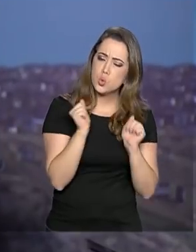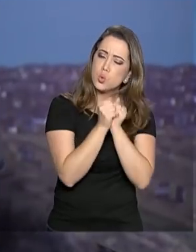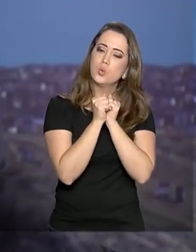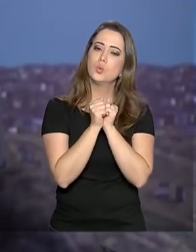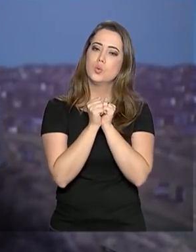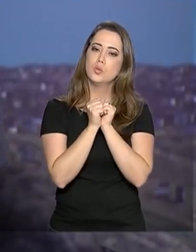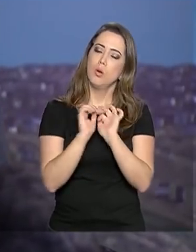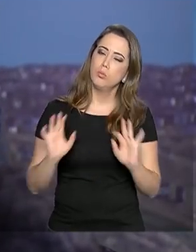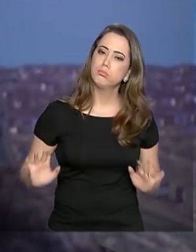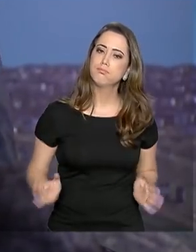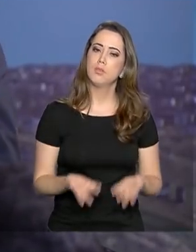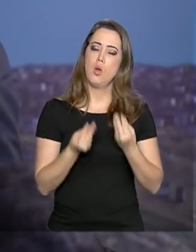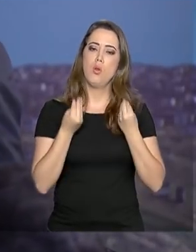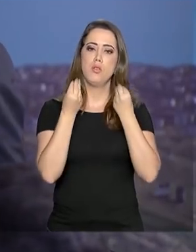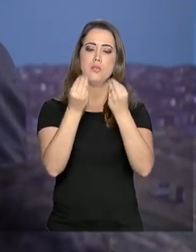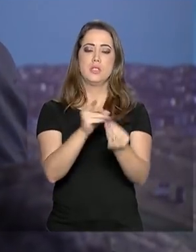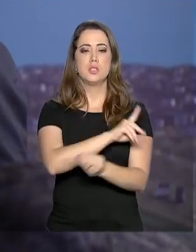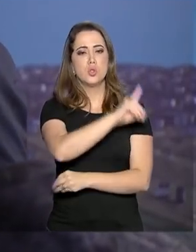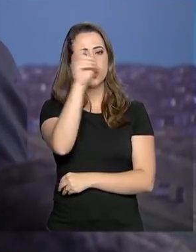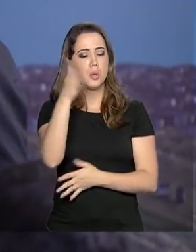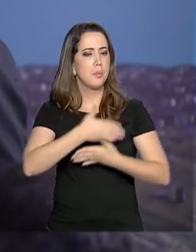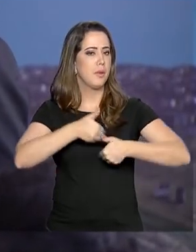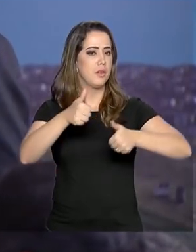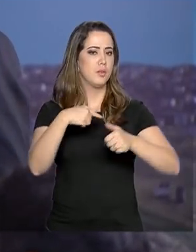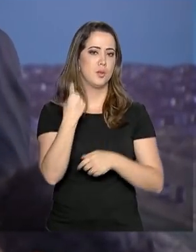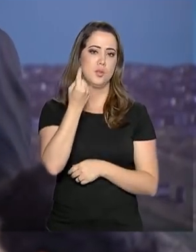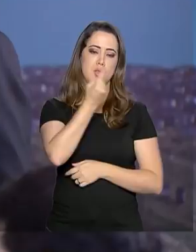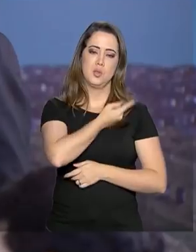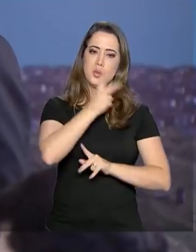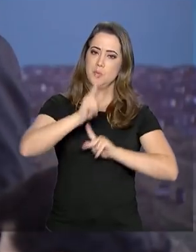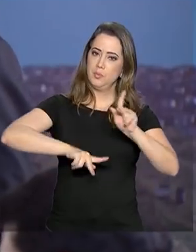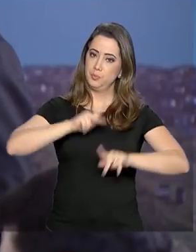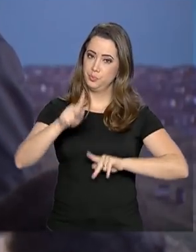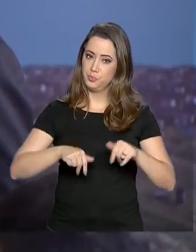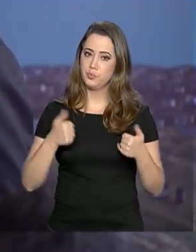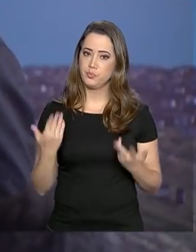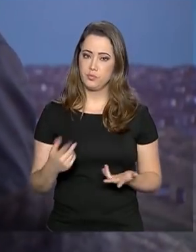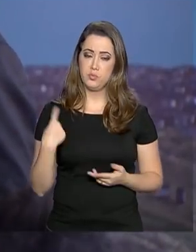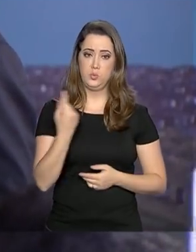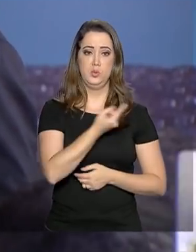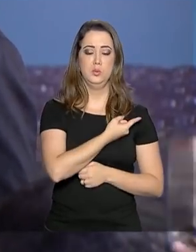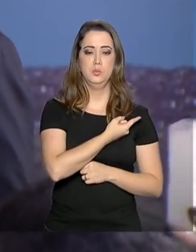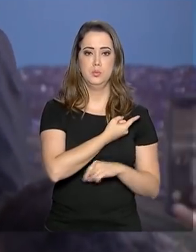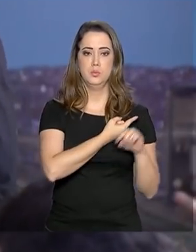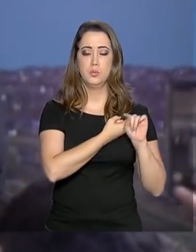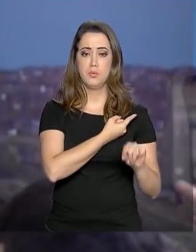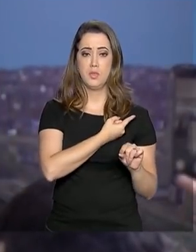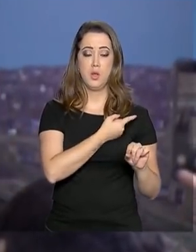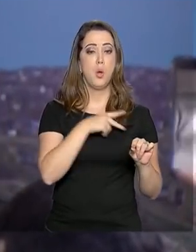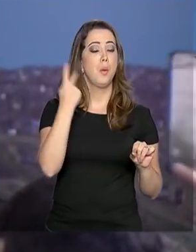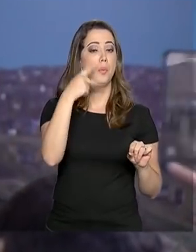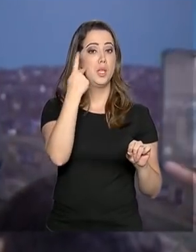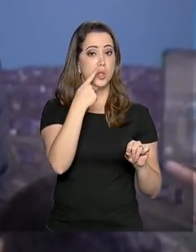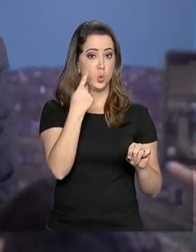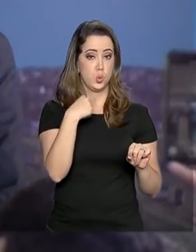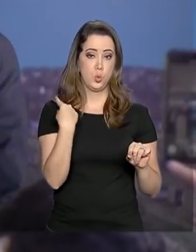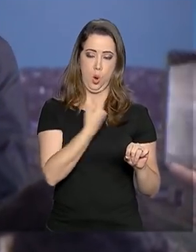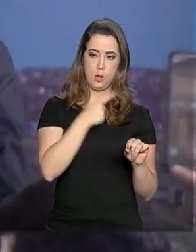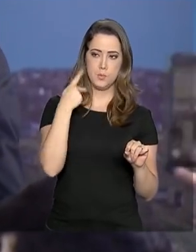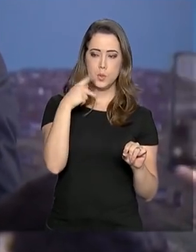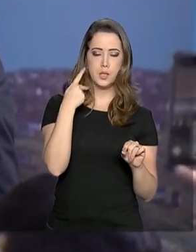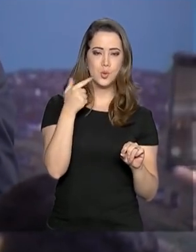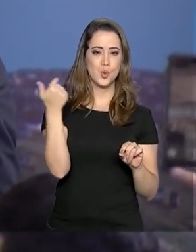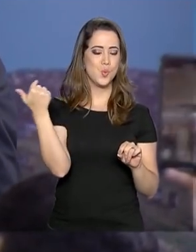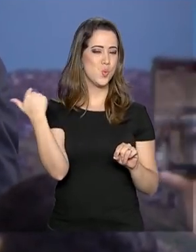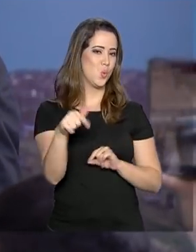Juntos, proporcionaremos dias melhores aos nossos povos. E para nós, como políticos, não